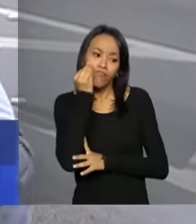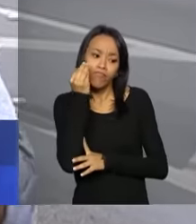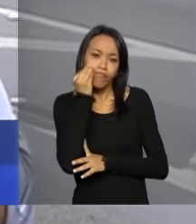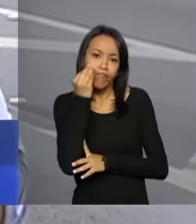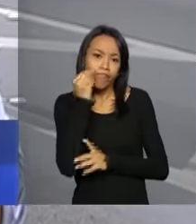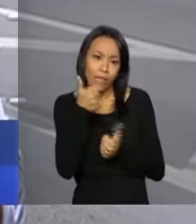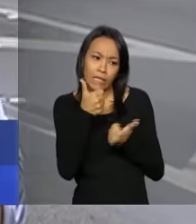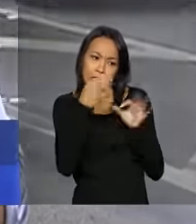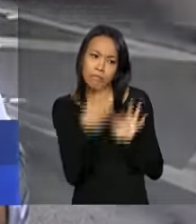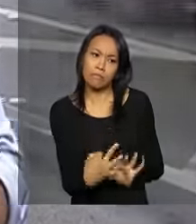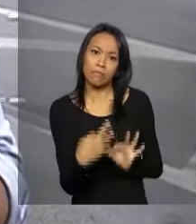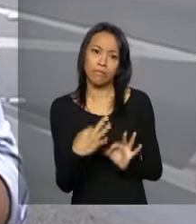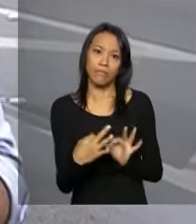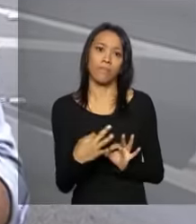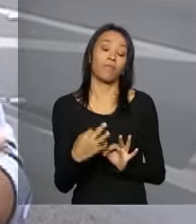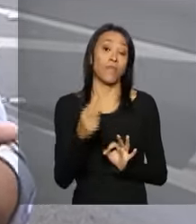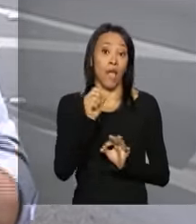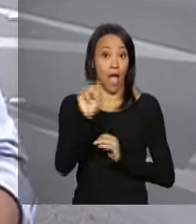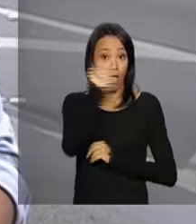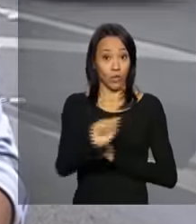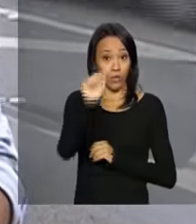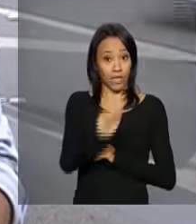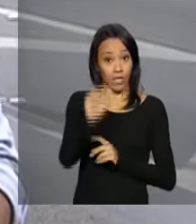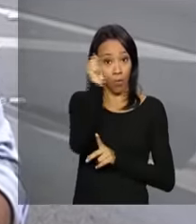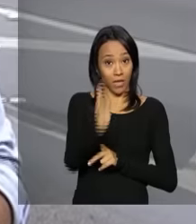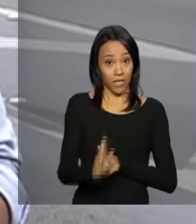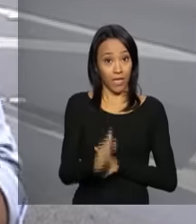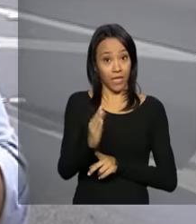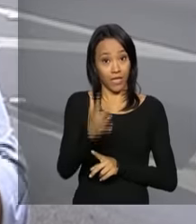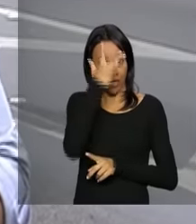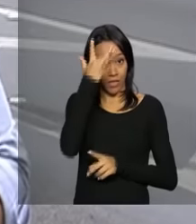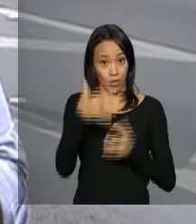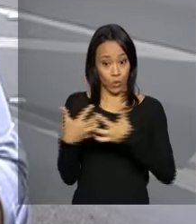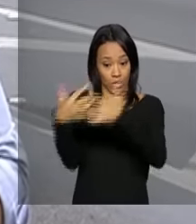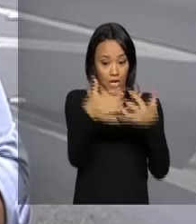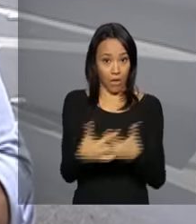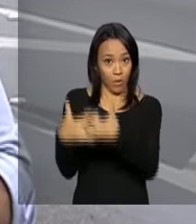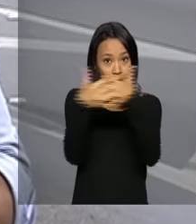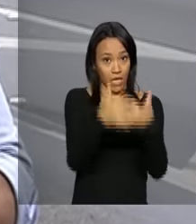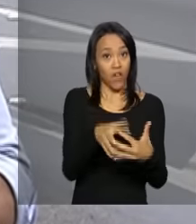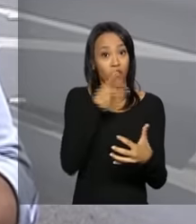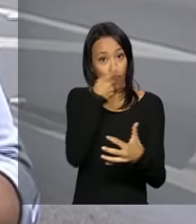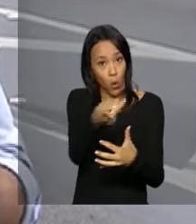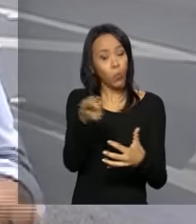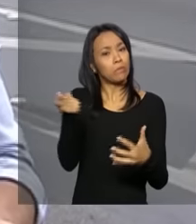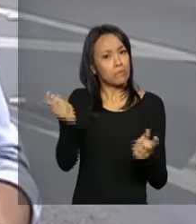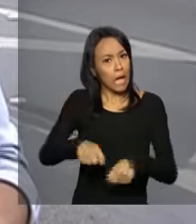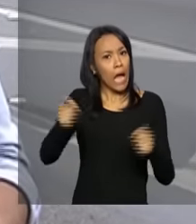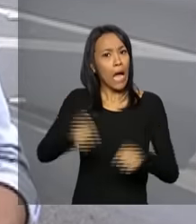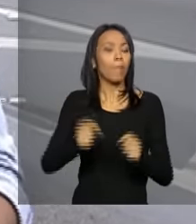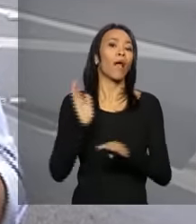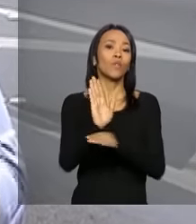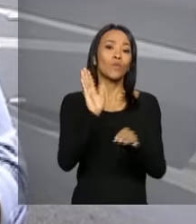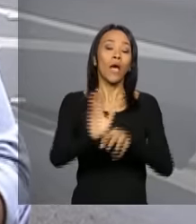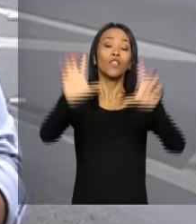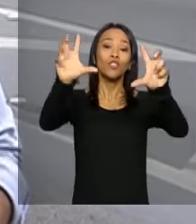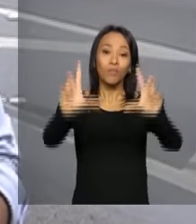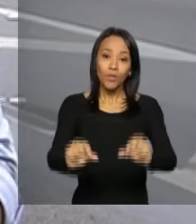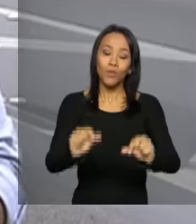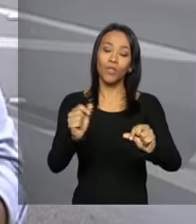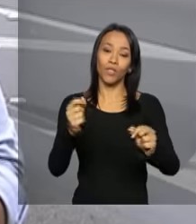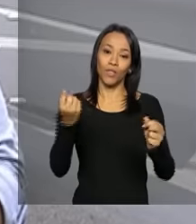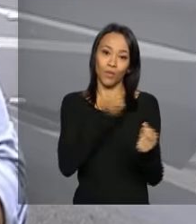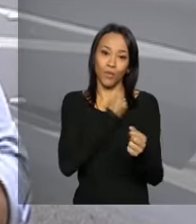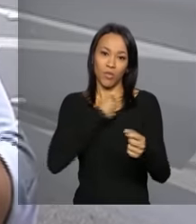resultados dos exames. A Associação Brasileira dos Caminhoneiros afirma que a medida pode ajudar a diminuir o número de